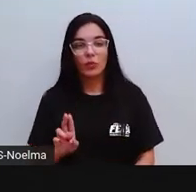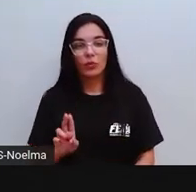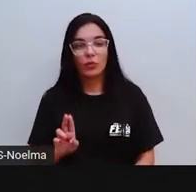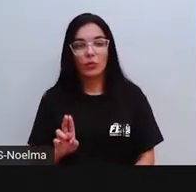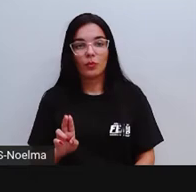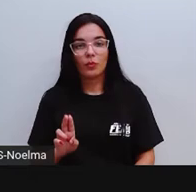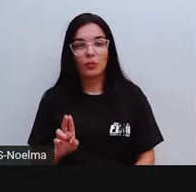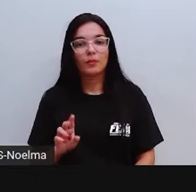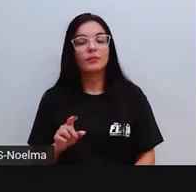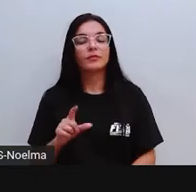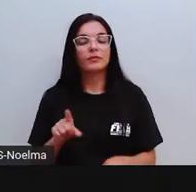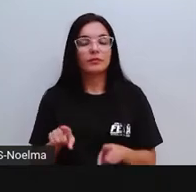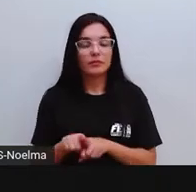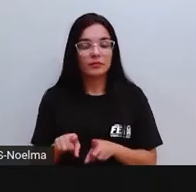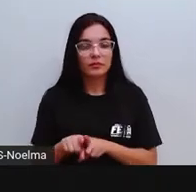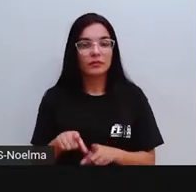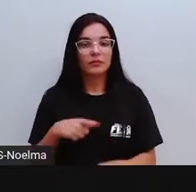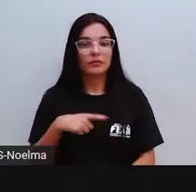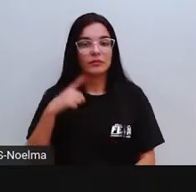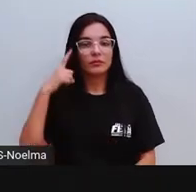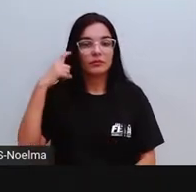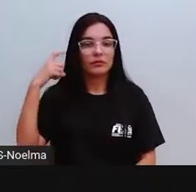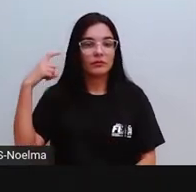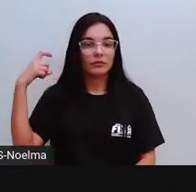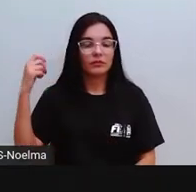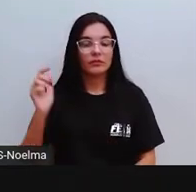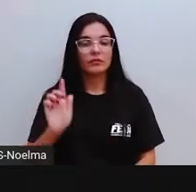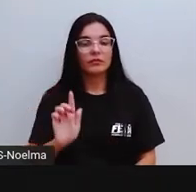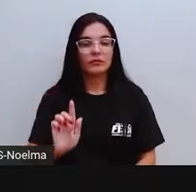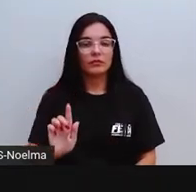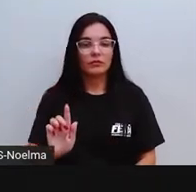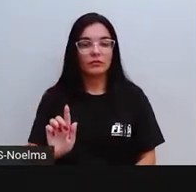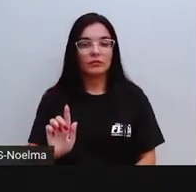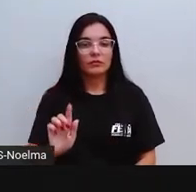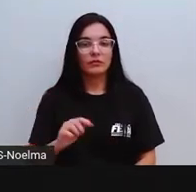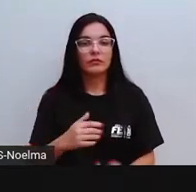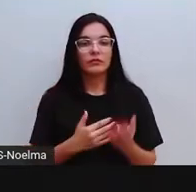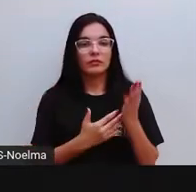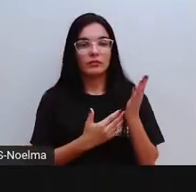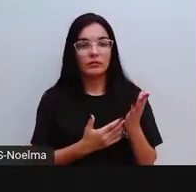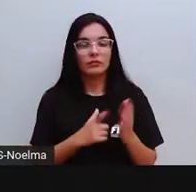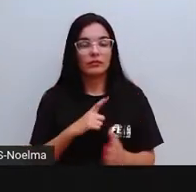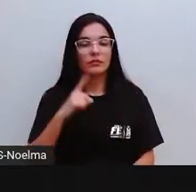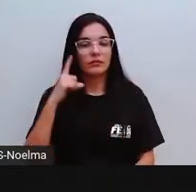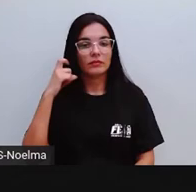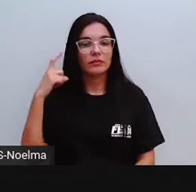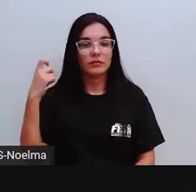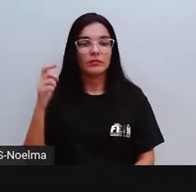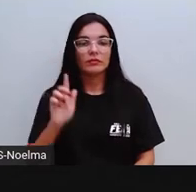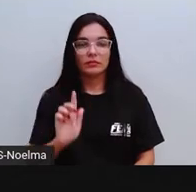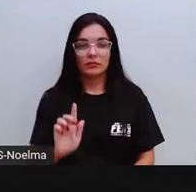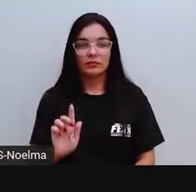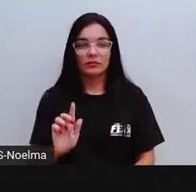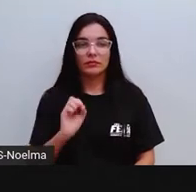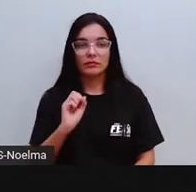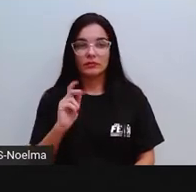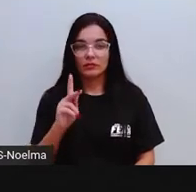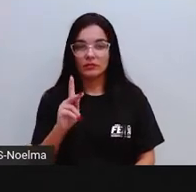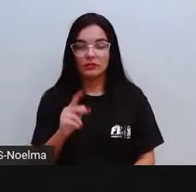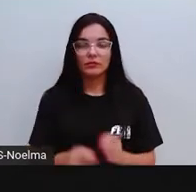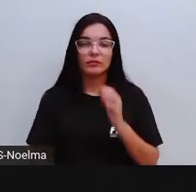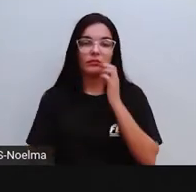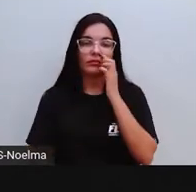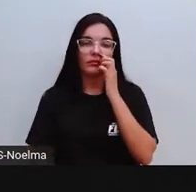o GÉ e o U. Então, teve som, ó, GULA, GUSTAVO. Então, tem som de GÉ. Então,